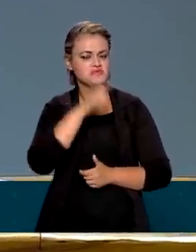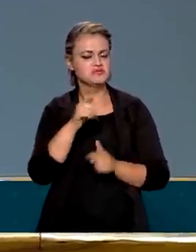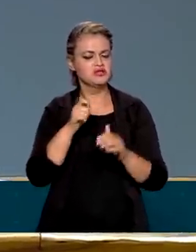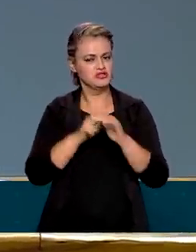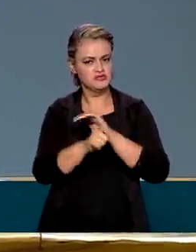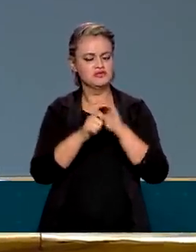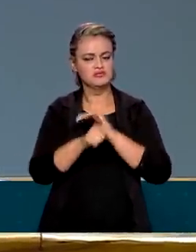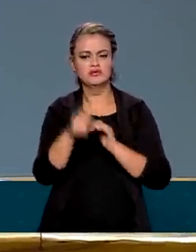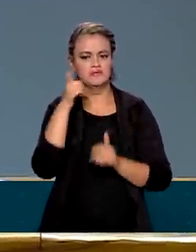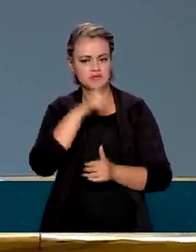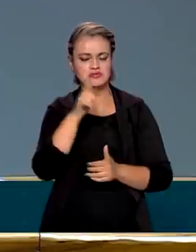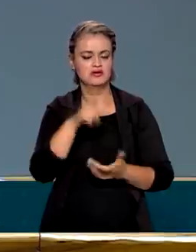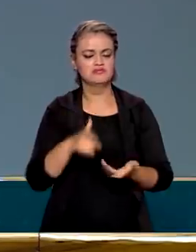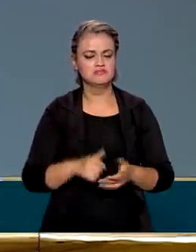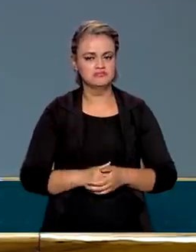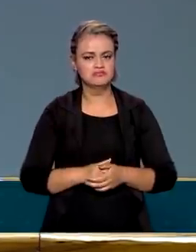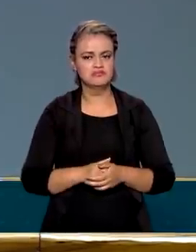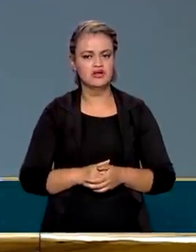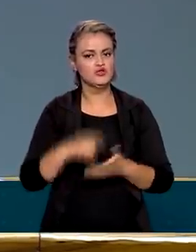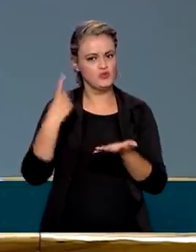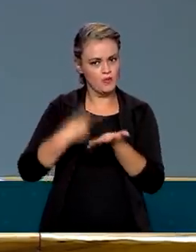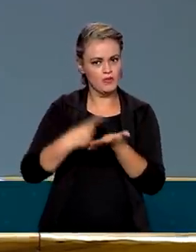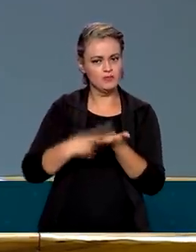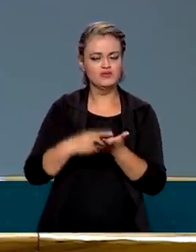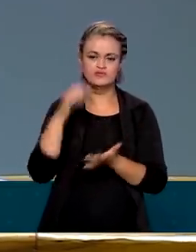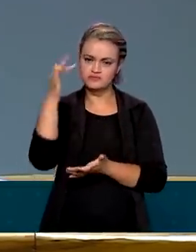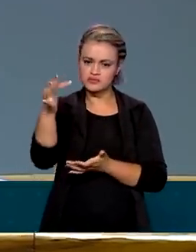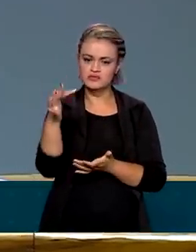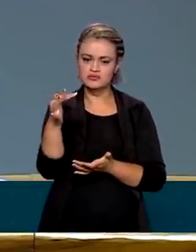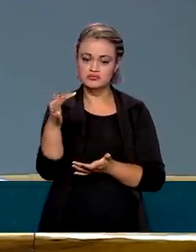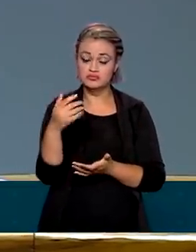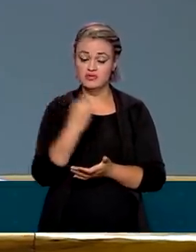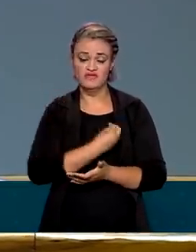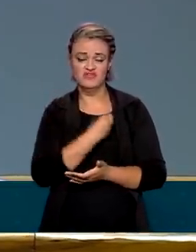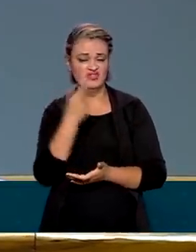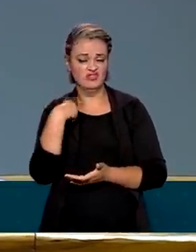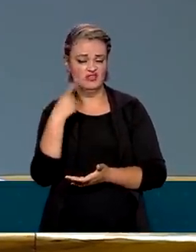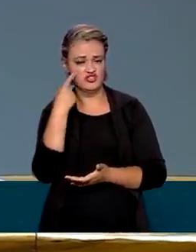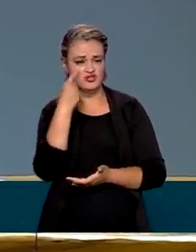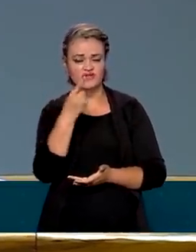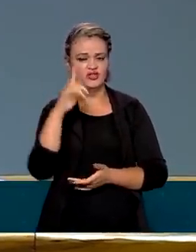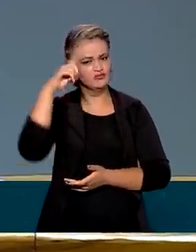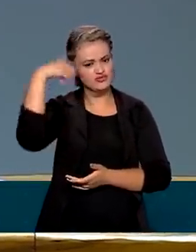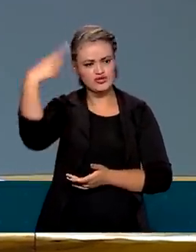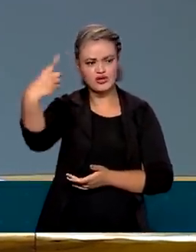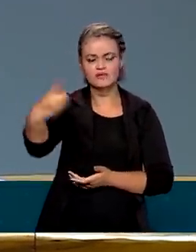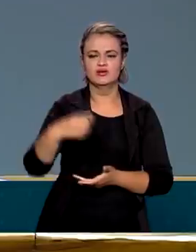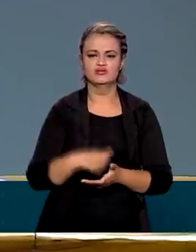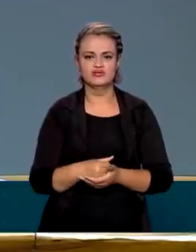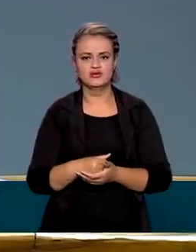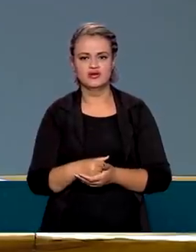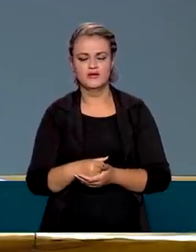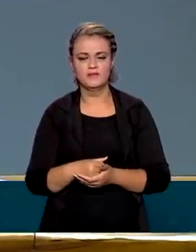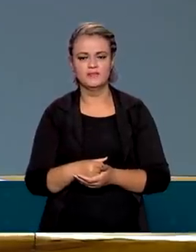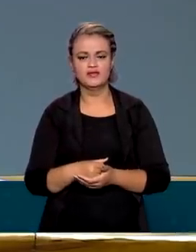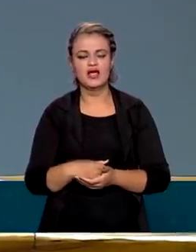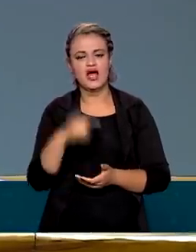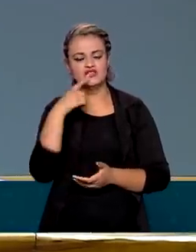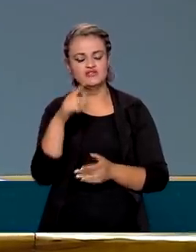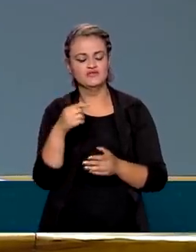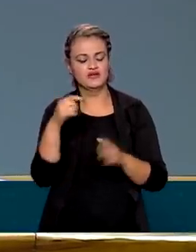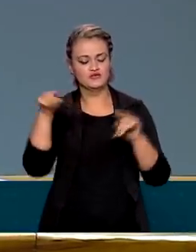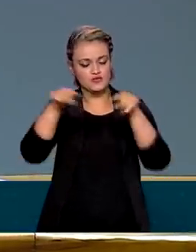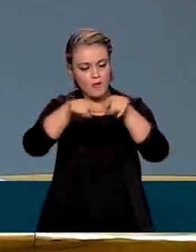investimento, de compromissos futuros de investimento. Está acontecendo diariamente. Você faz o marco